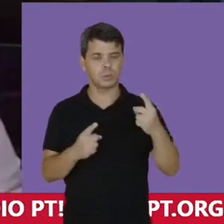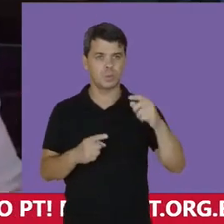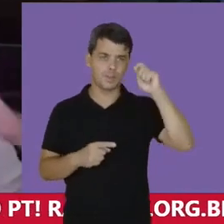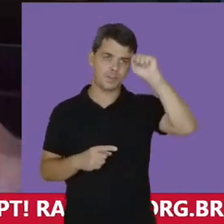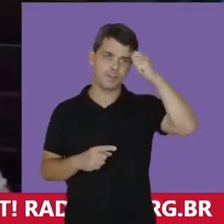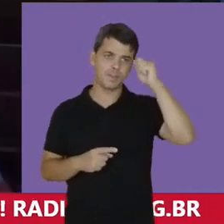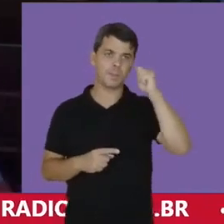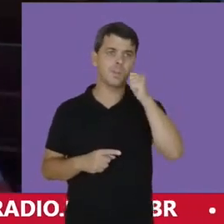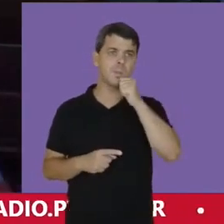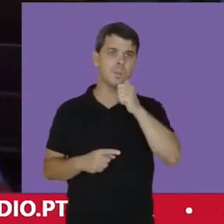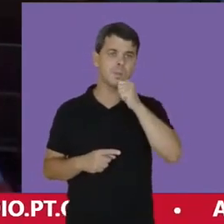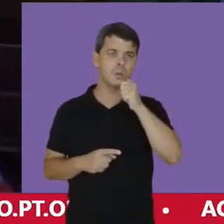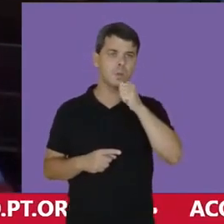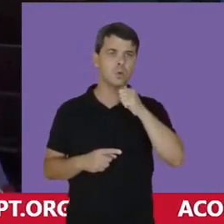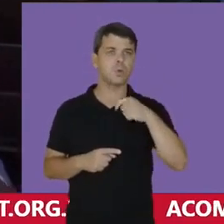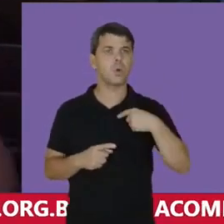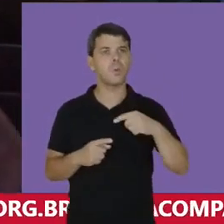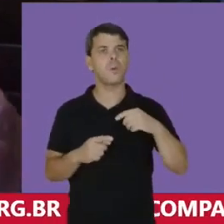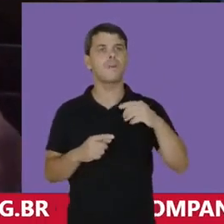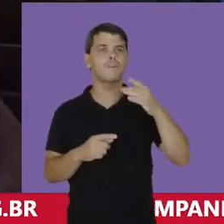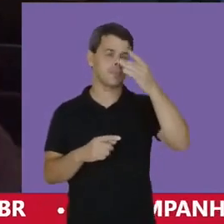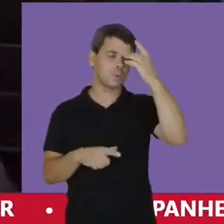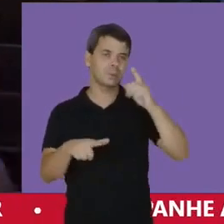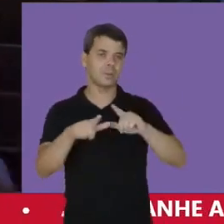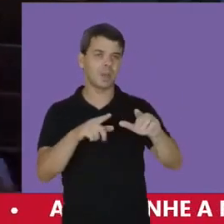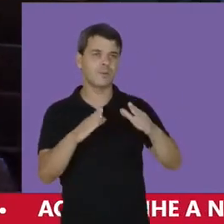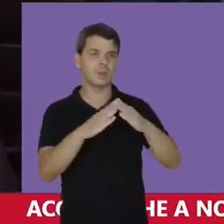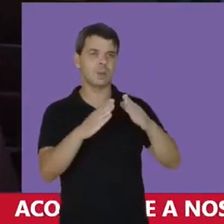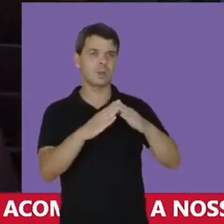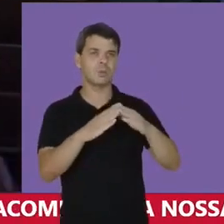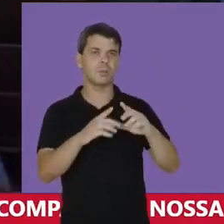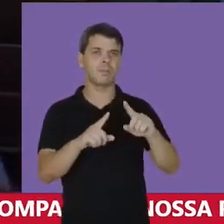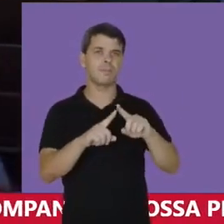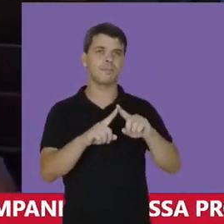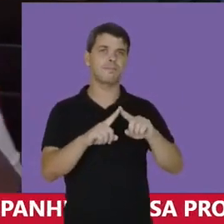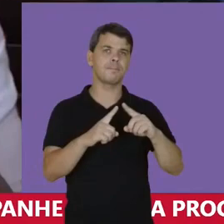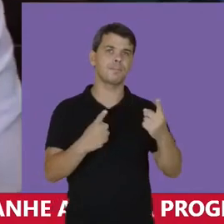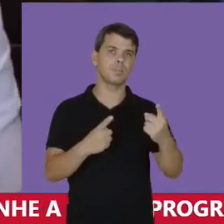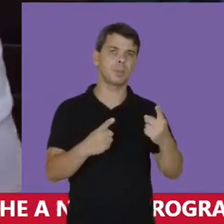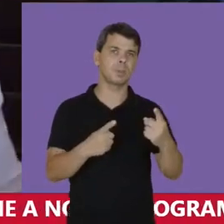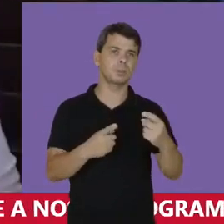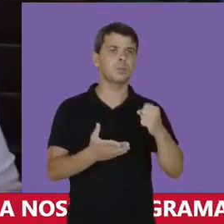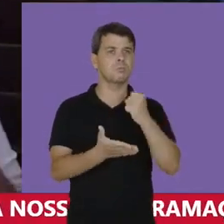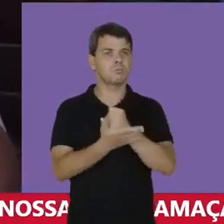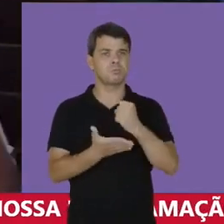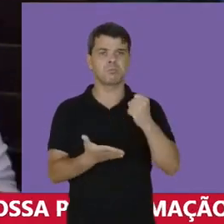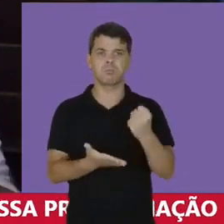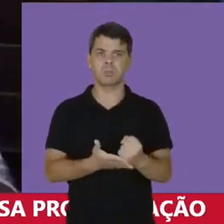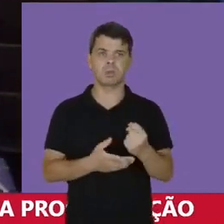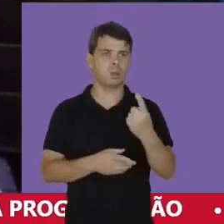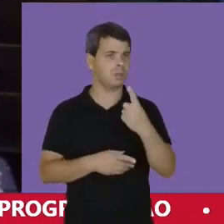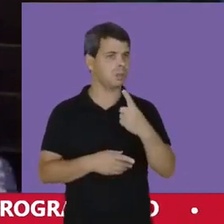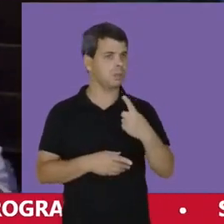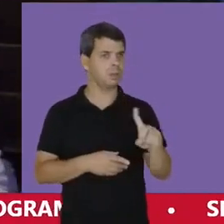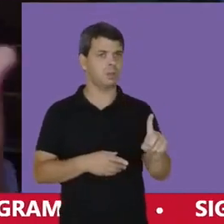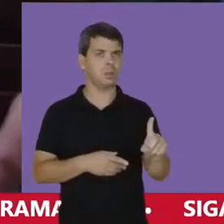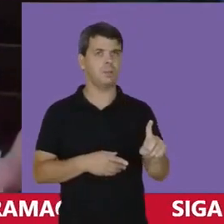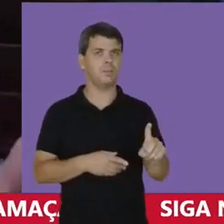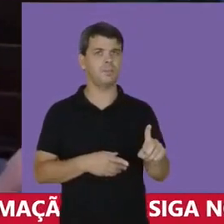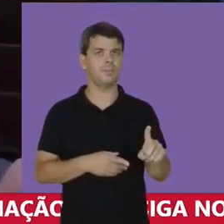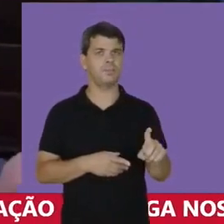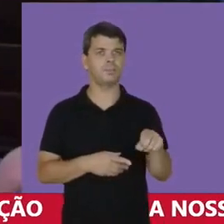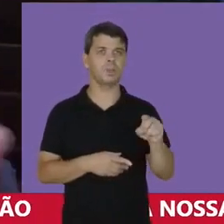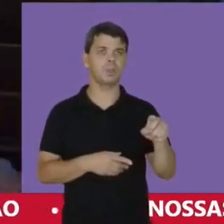negras Primeiro como domésticas E não tratada como domésticas Para ter sua carteira de trabalho assinada